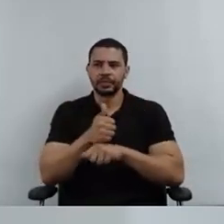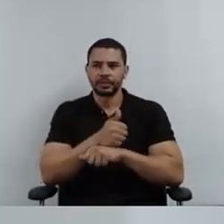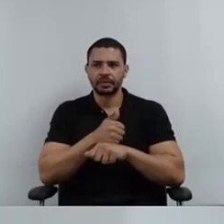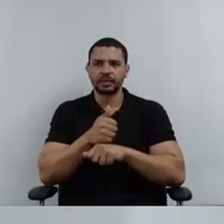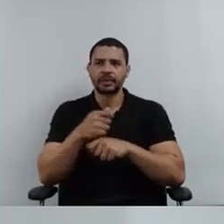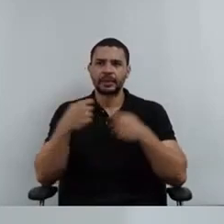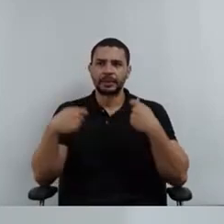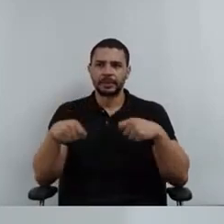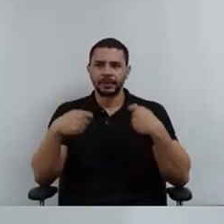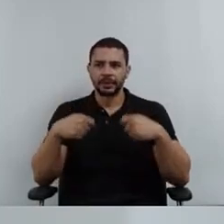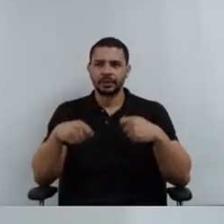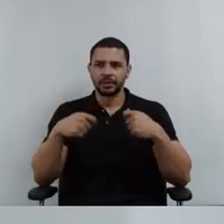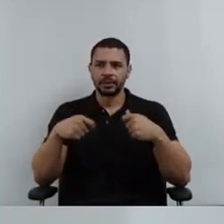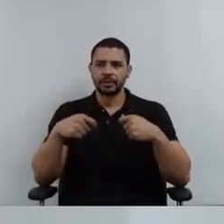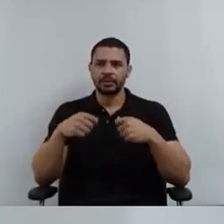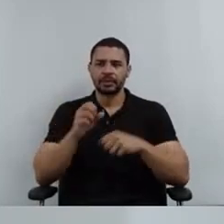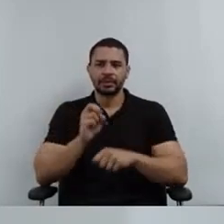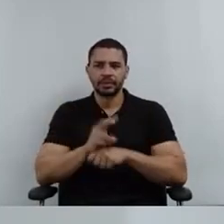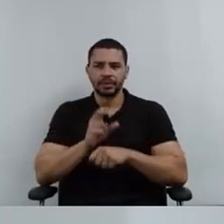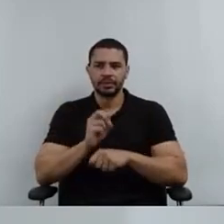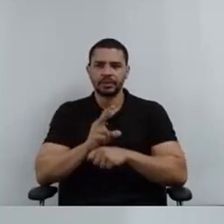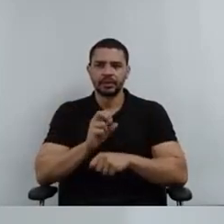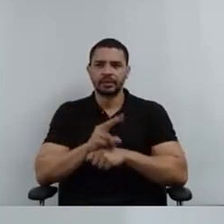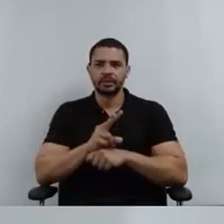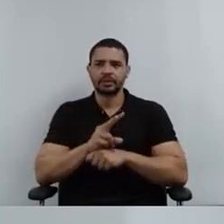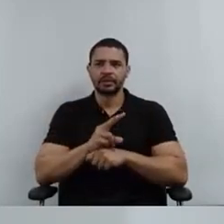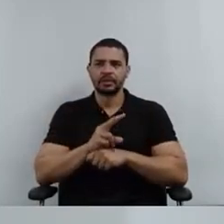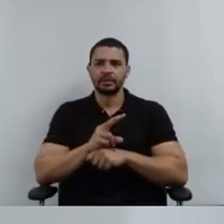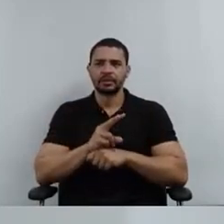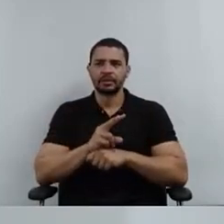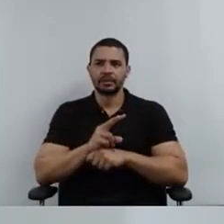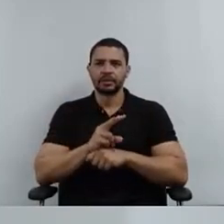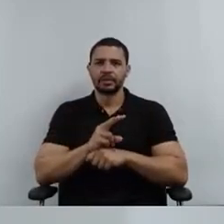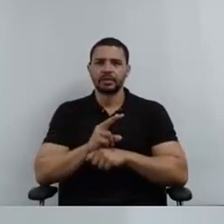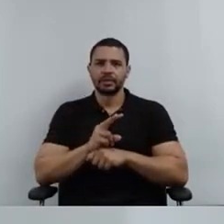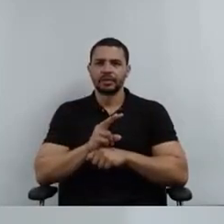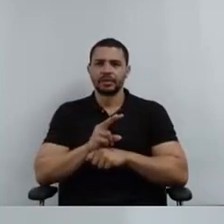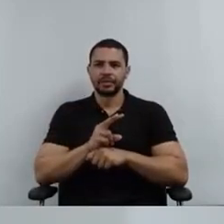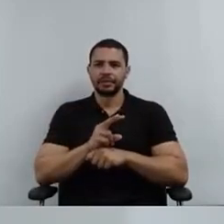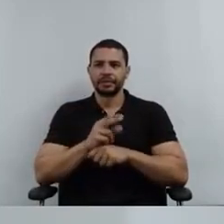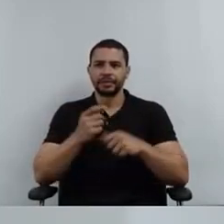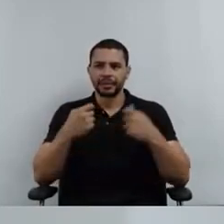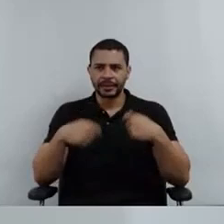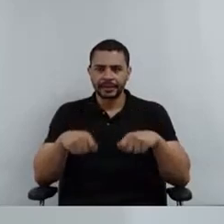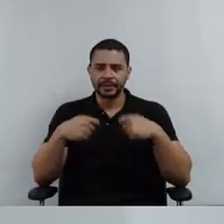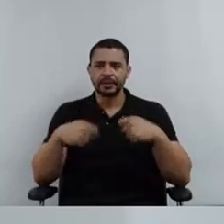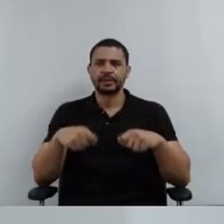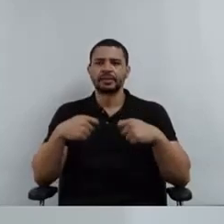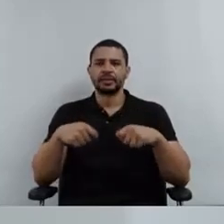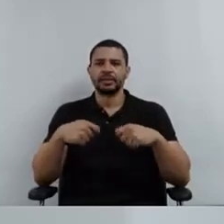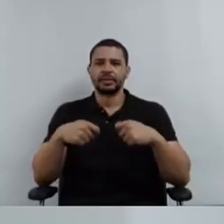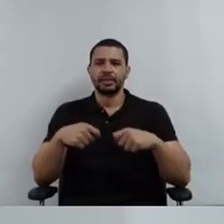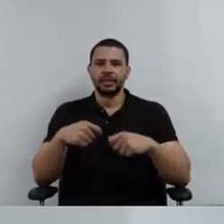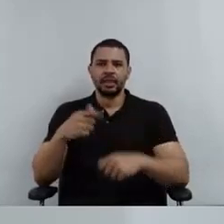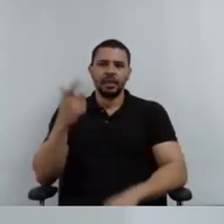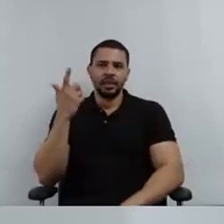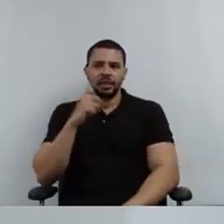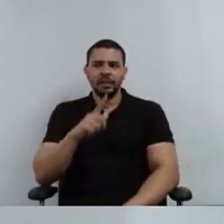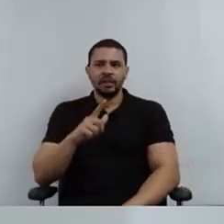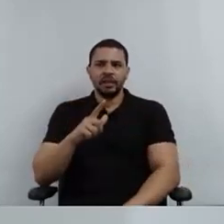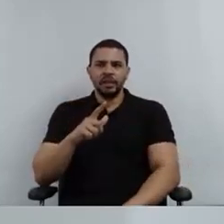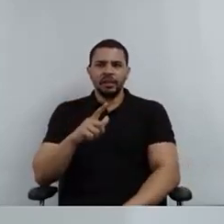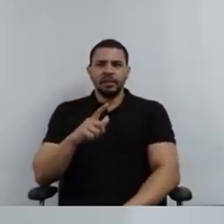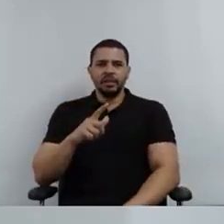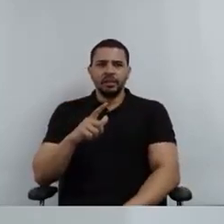percentual dessas vagas a serem destinadas a ocupantes efetivo das carreiras e uma forma de preenchimento temporário das